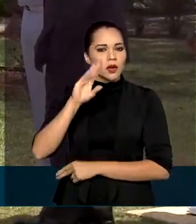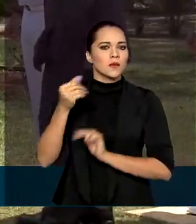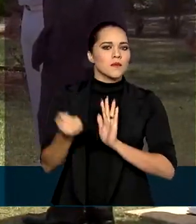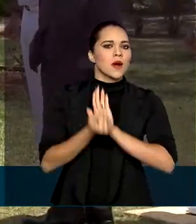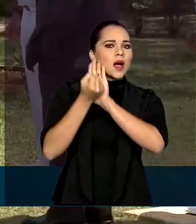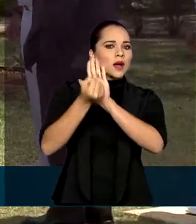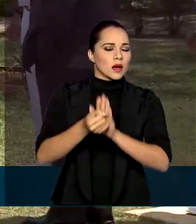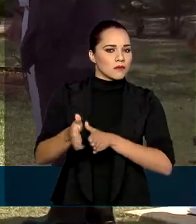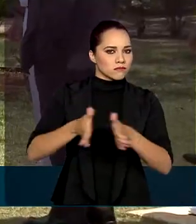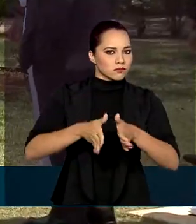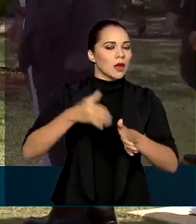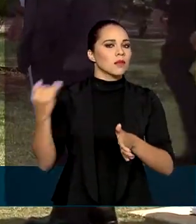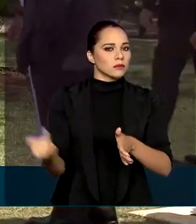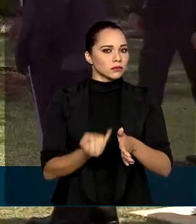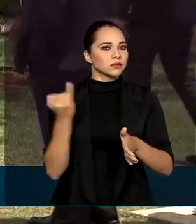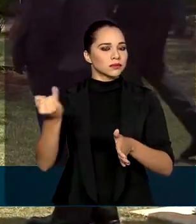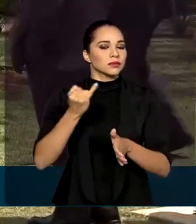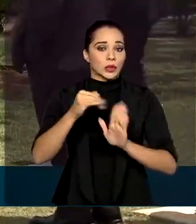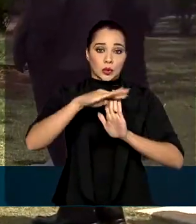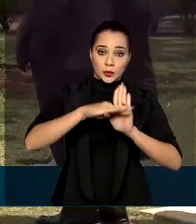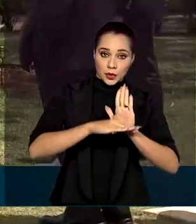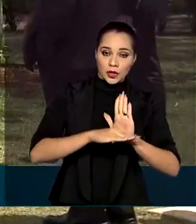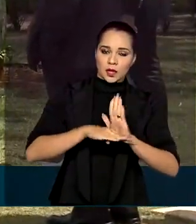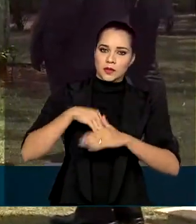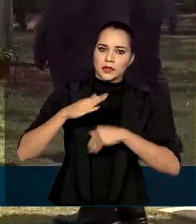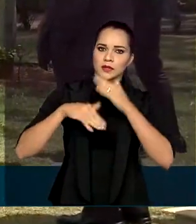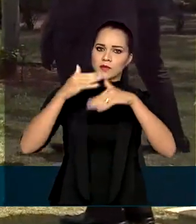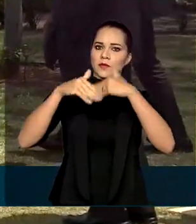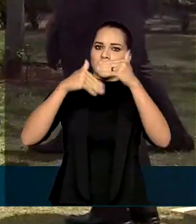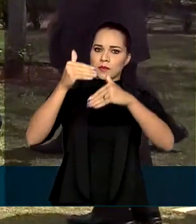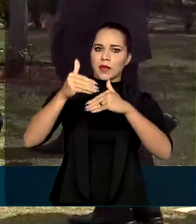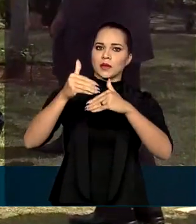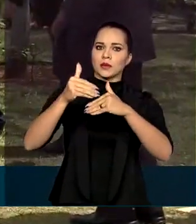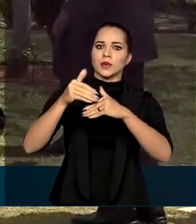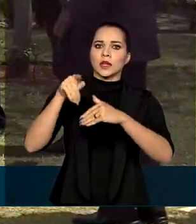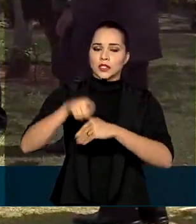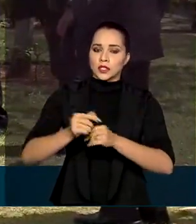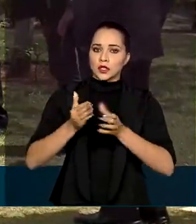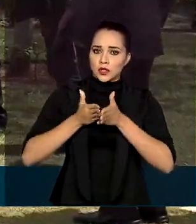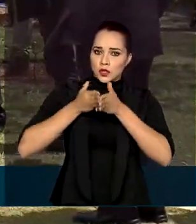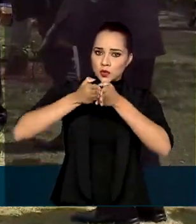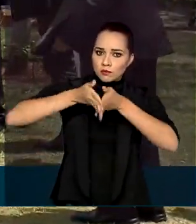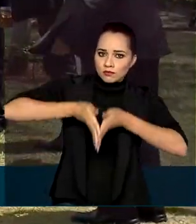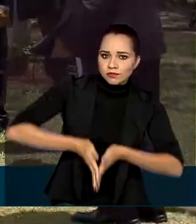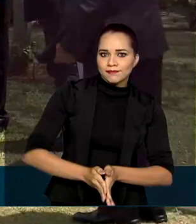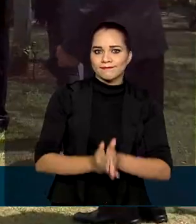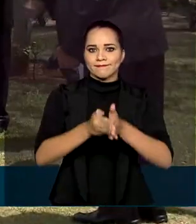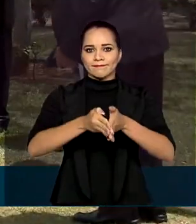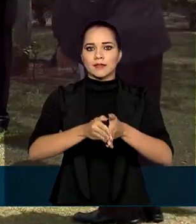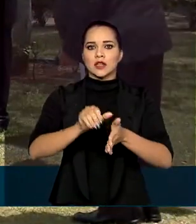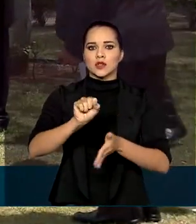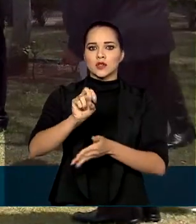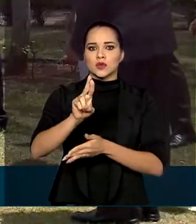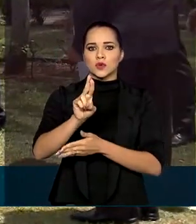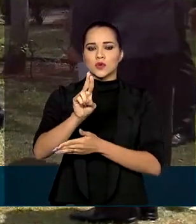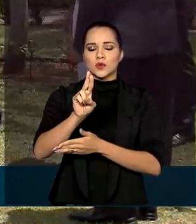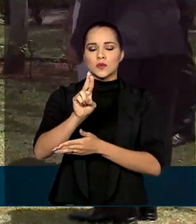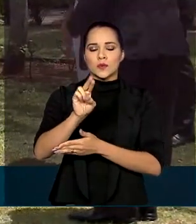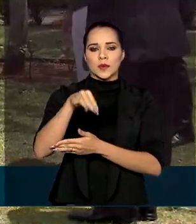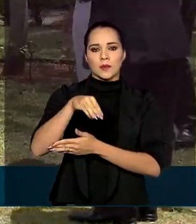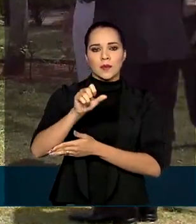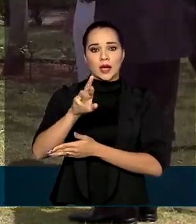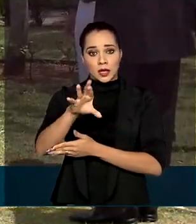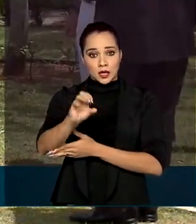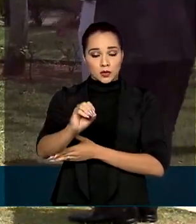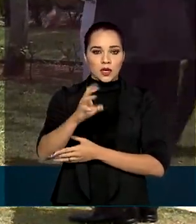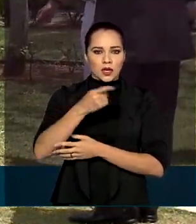uma etapa bastante importante do programa de desenvolvimento de submarinos. Trata-se do início da montagem